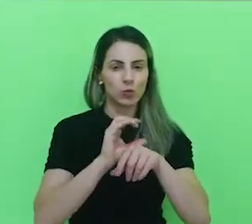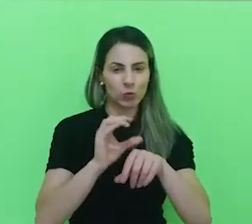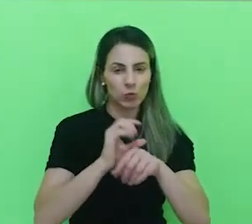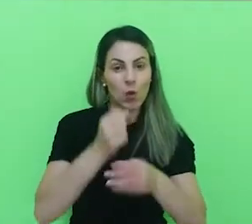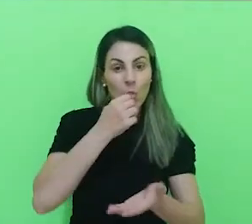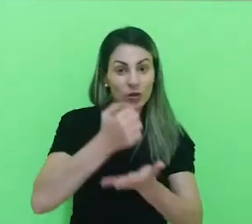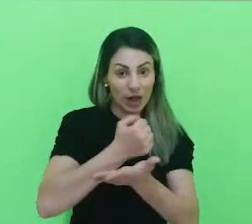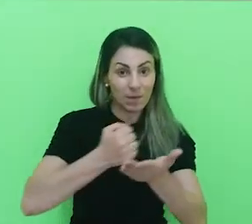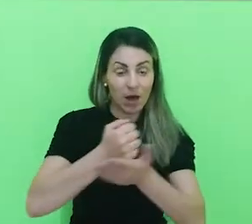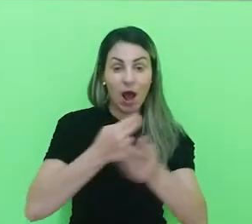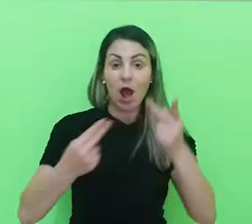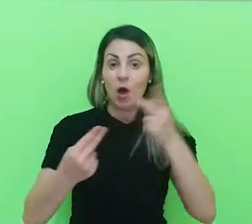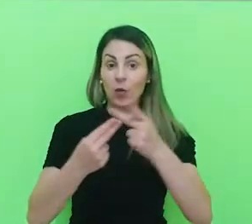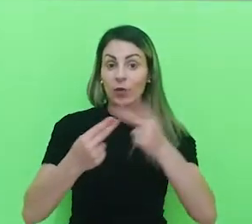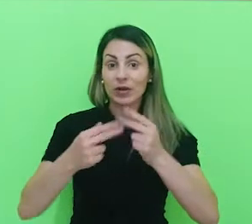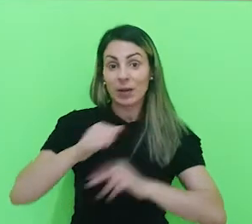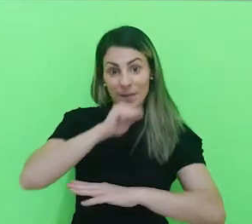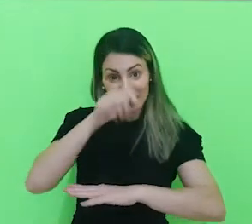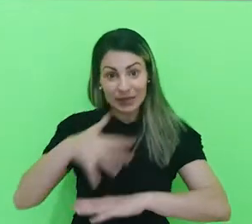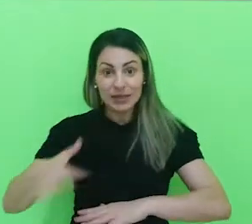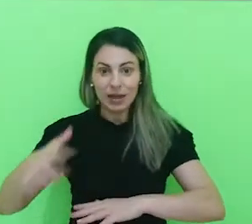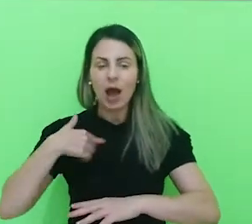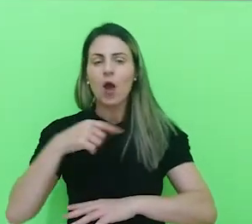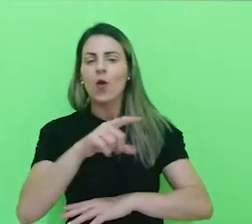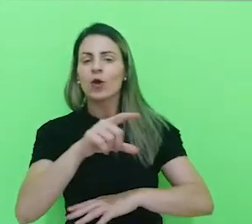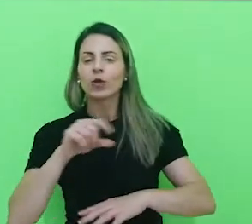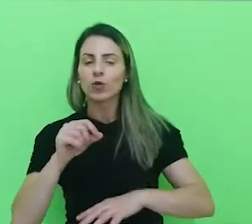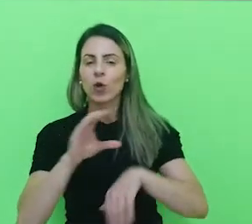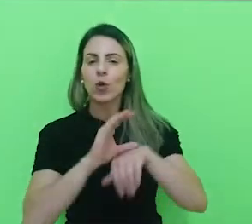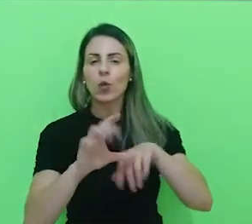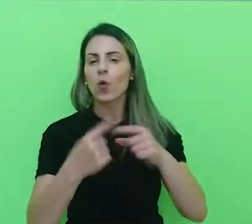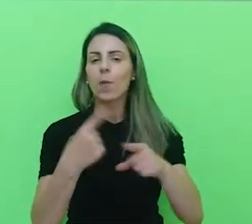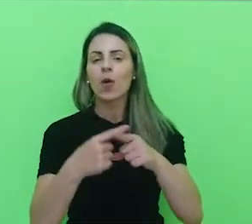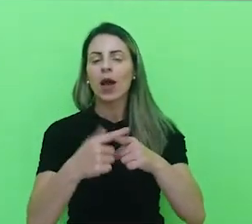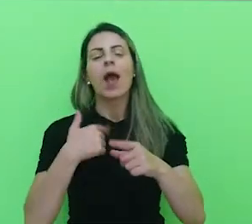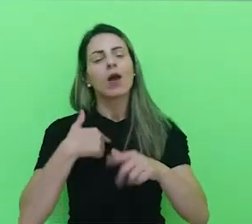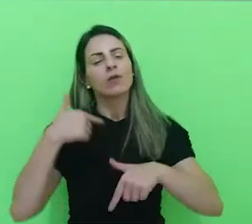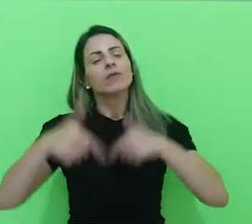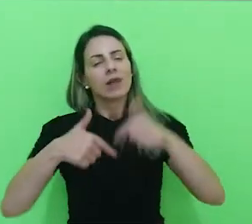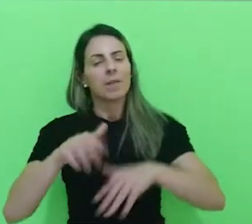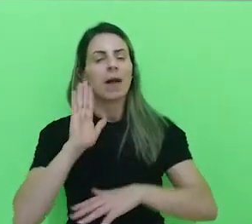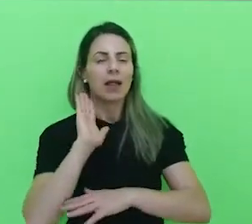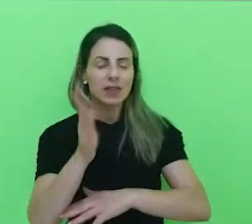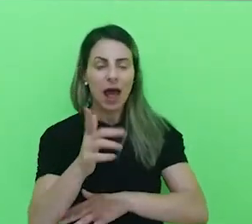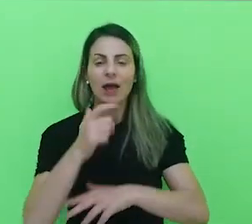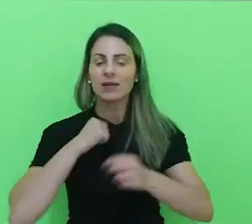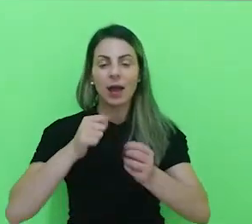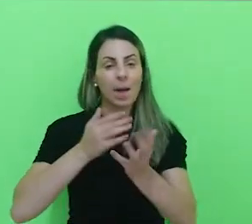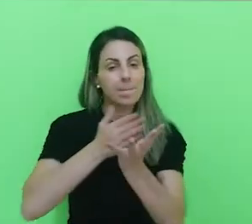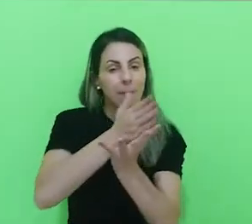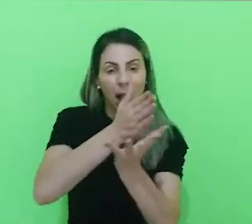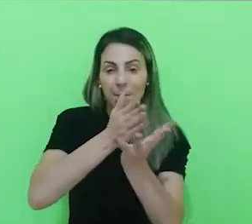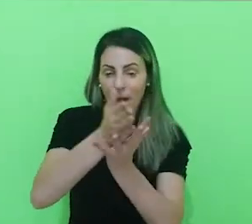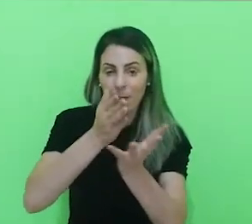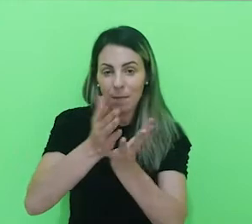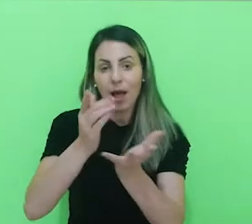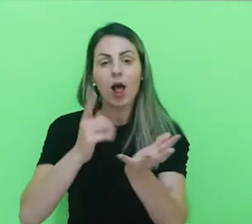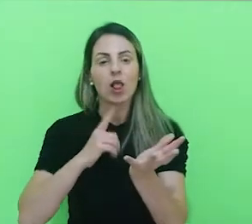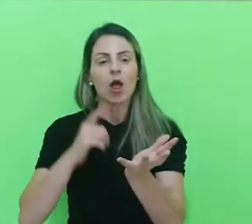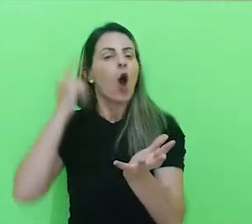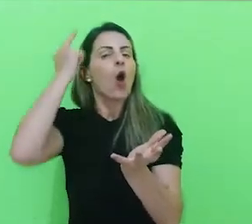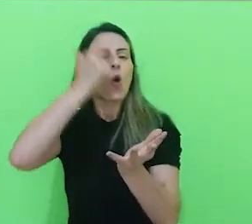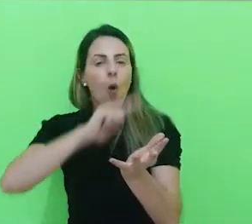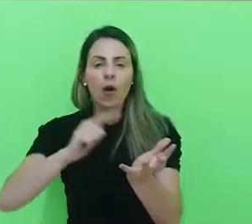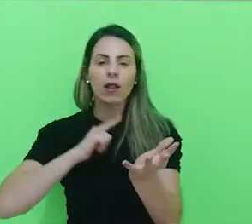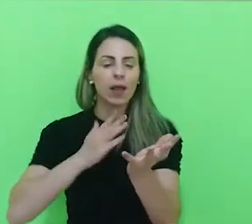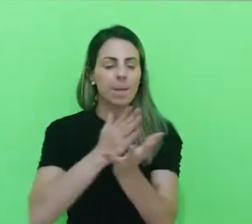Santos. Eu escolhi esse curso por já estar na área, é uma área bem abrangente, que a gente consegue ter realmente